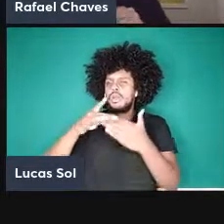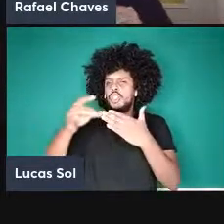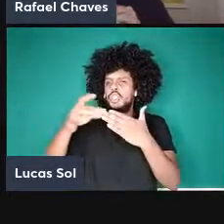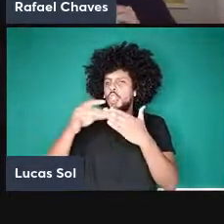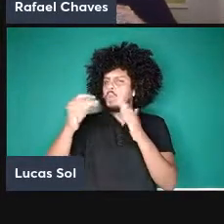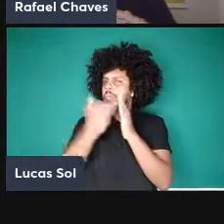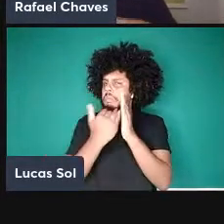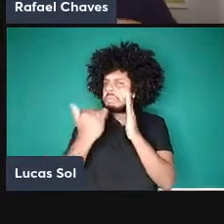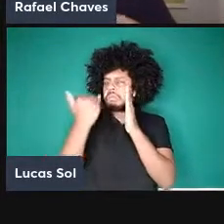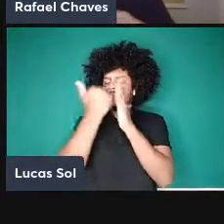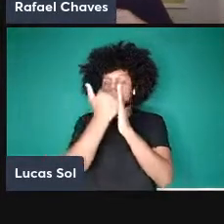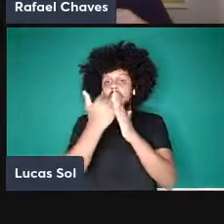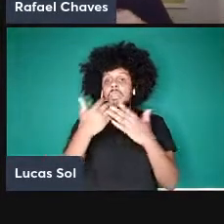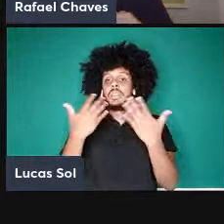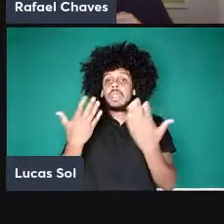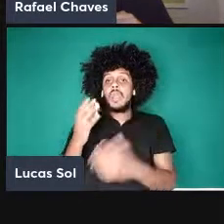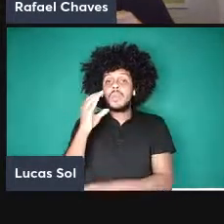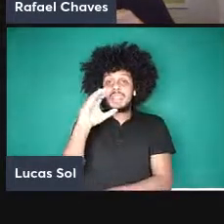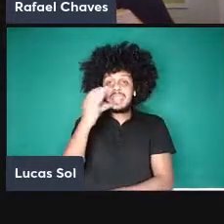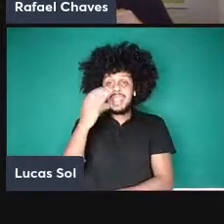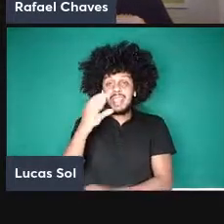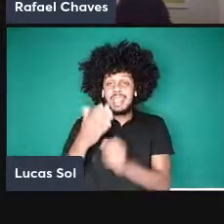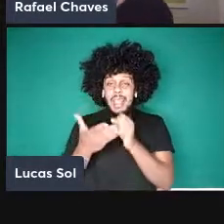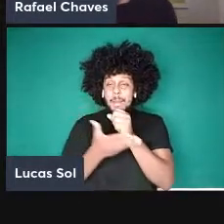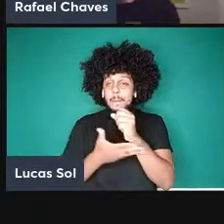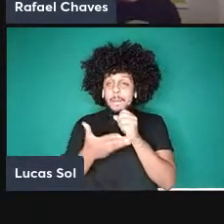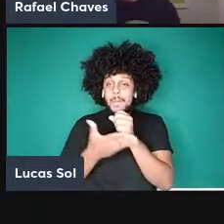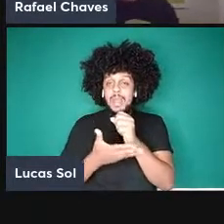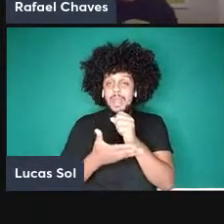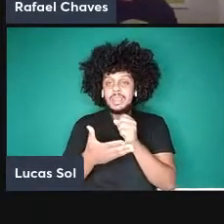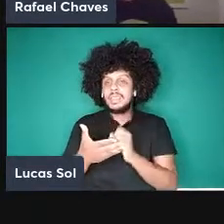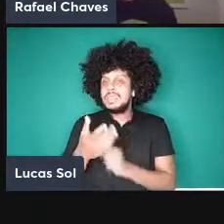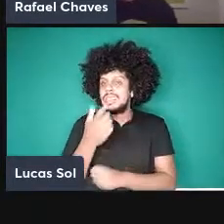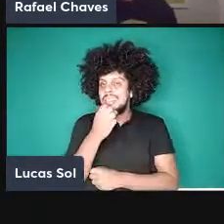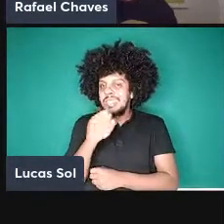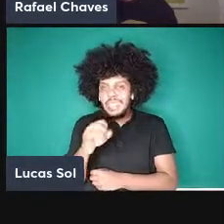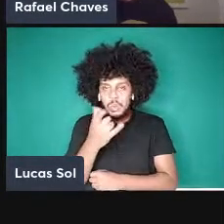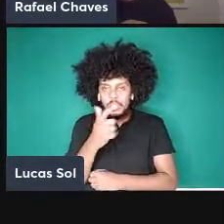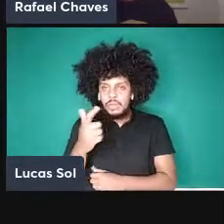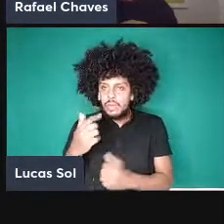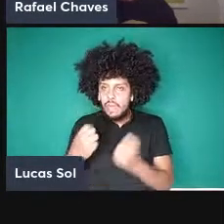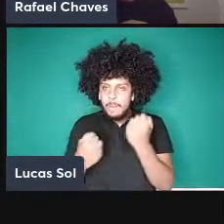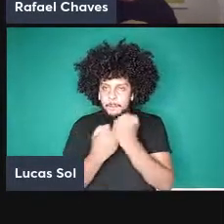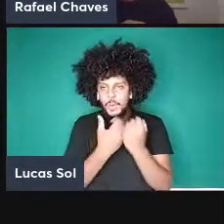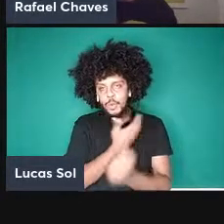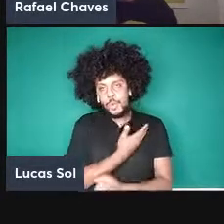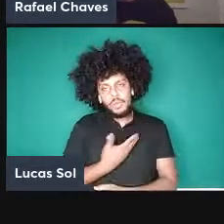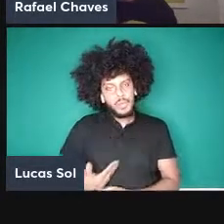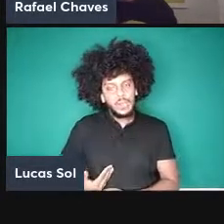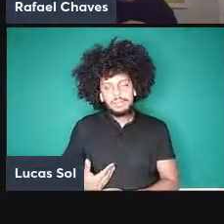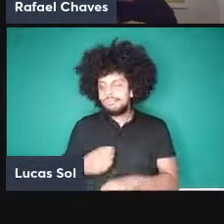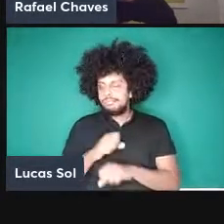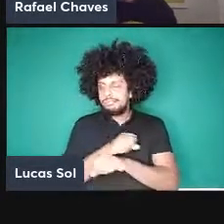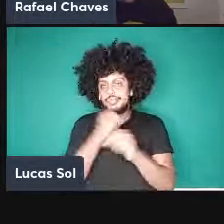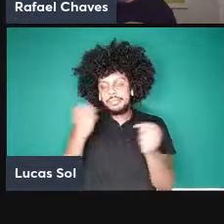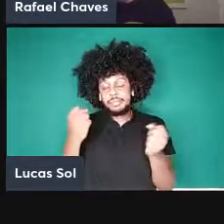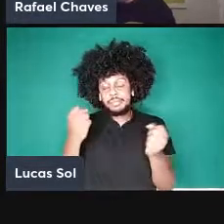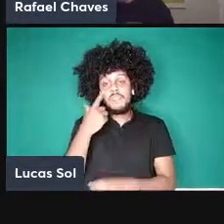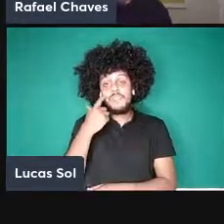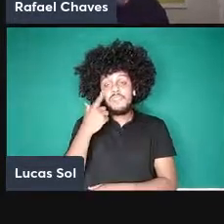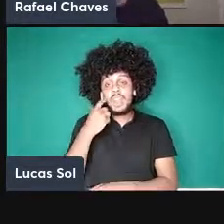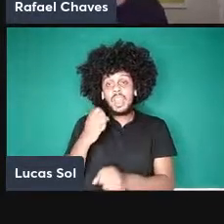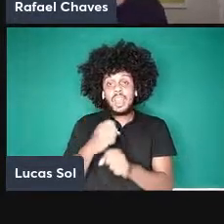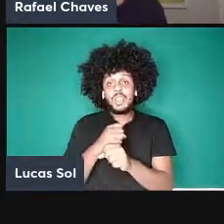ciência básica não se faz sem o apoio de governos e o que a gente vê aqui é que somente em 2022 a gente teve algo